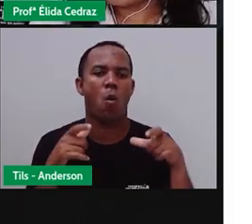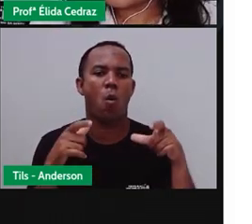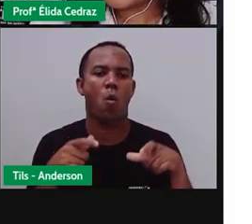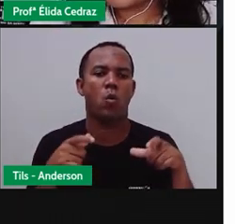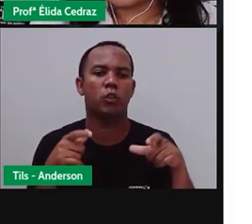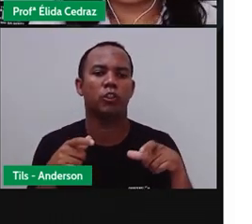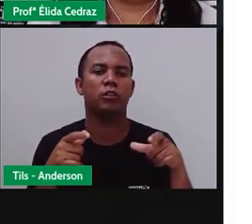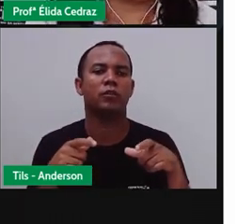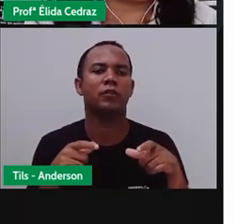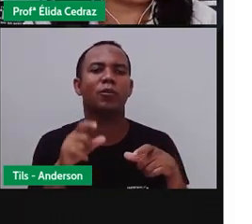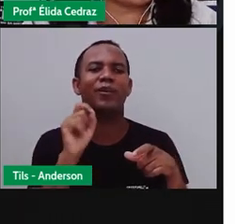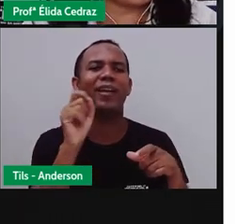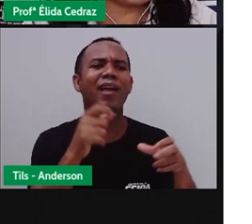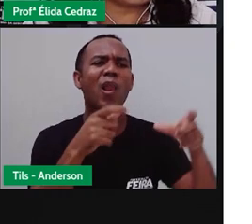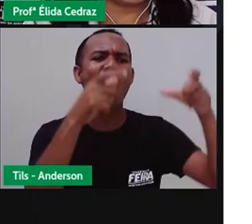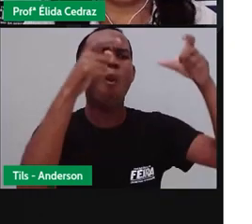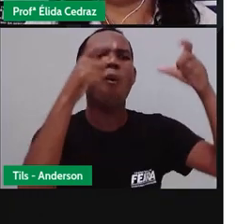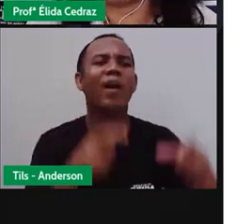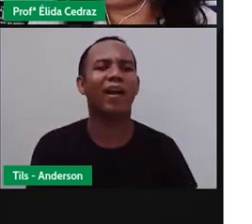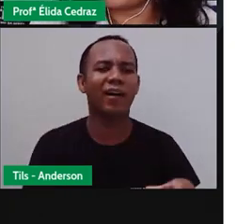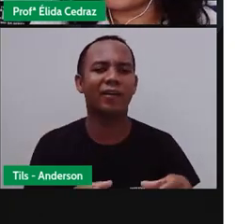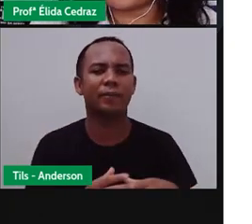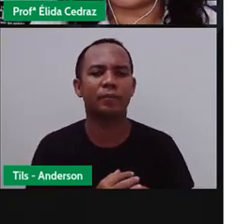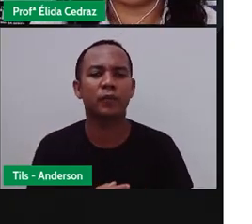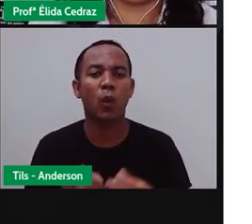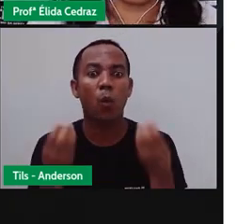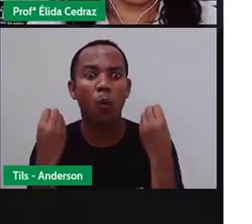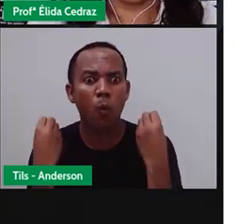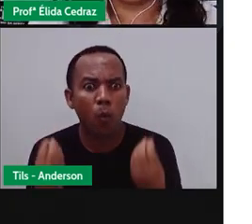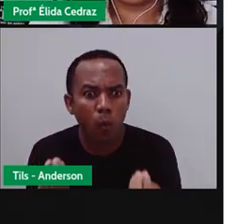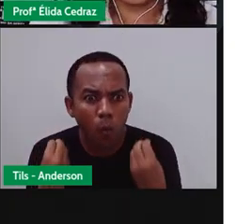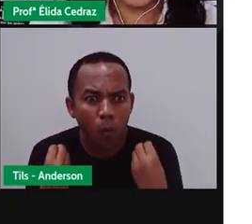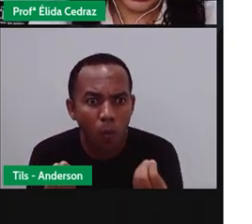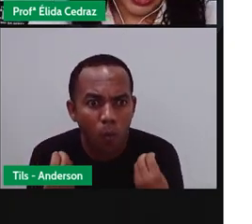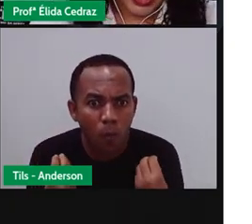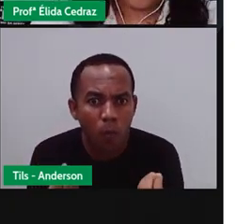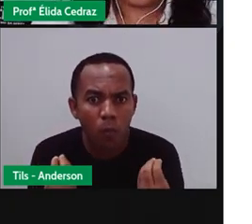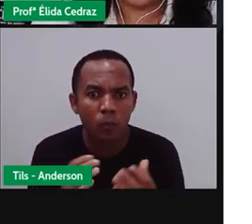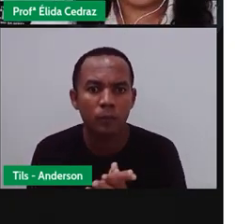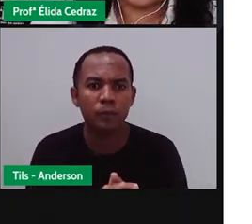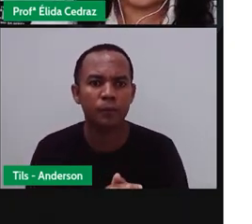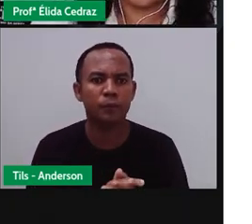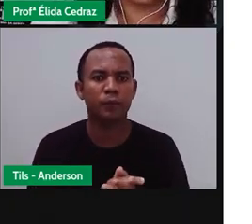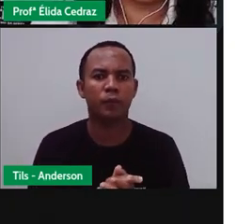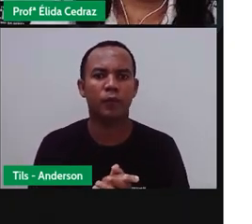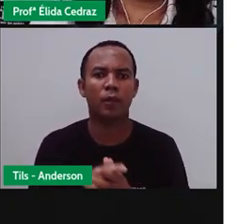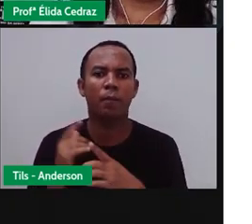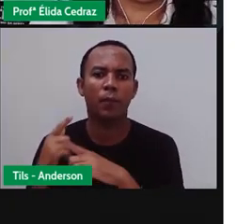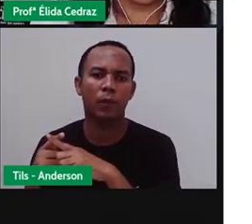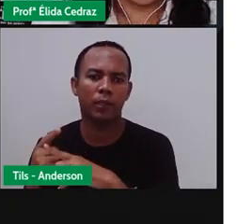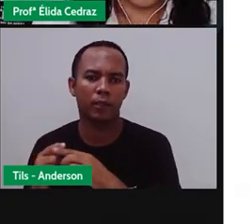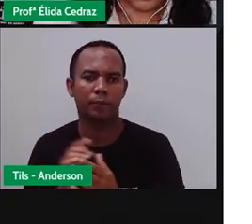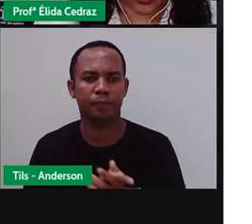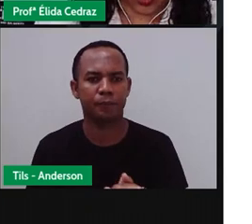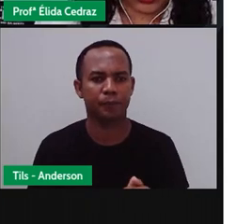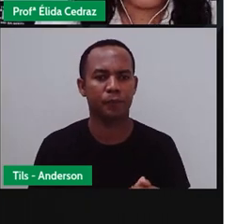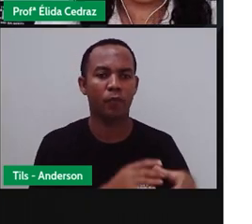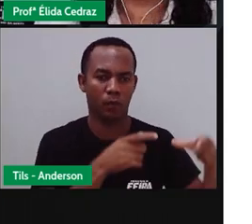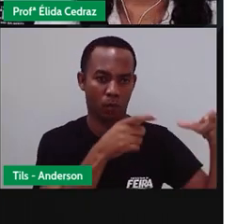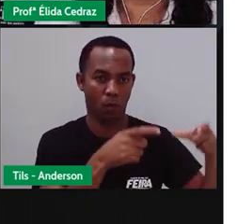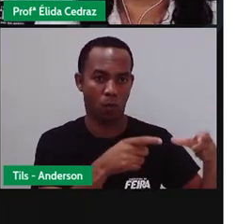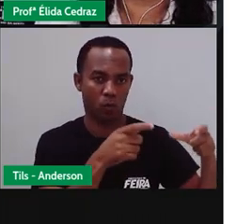Onde, como, por quê? Onde? É o local onde o